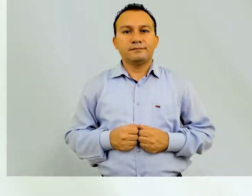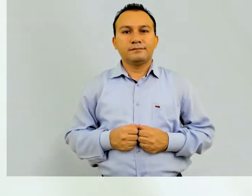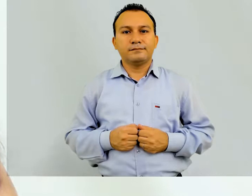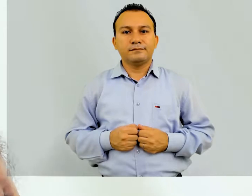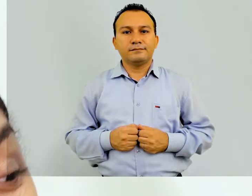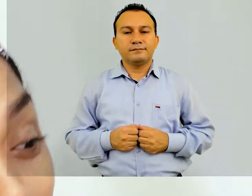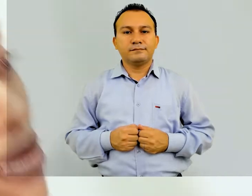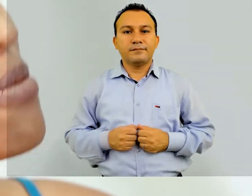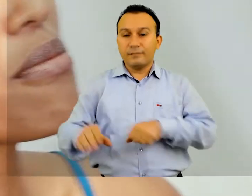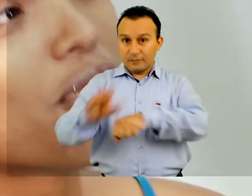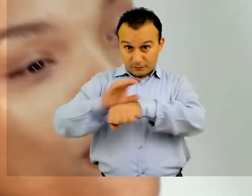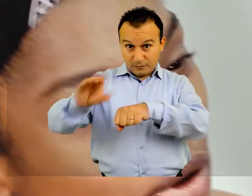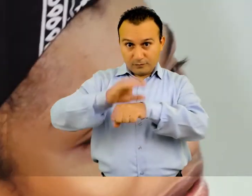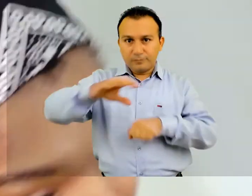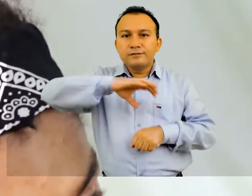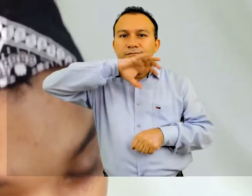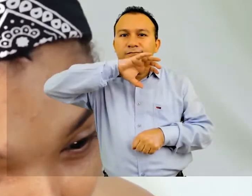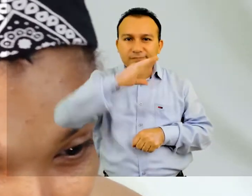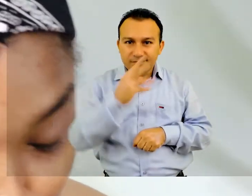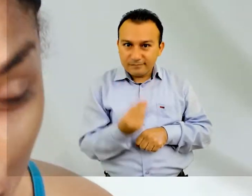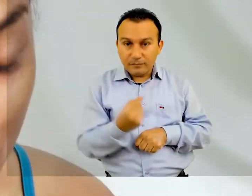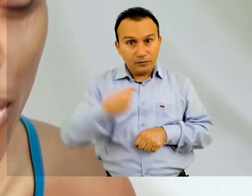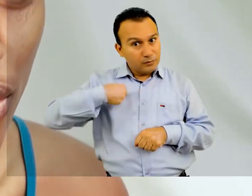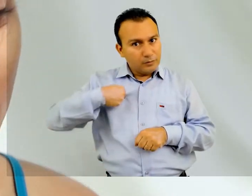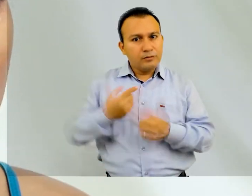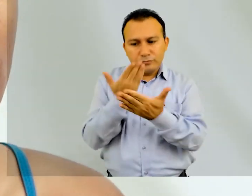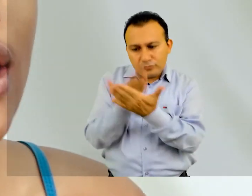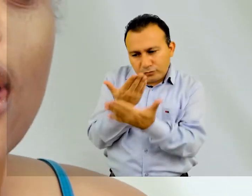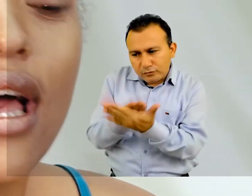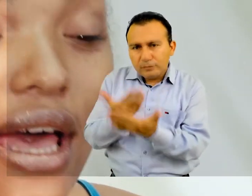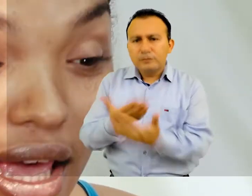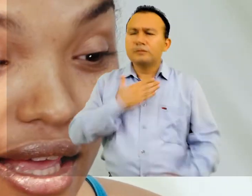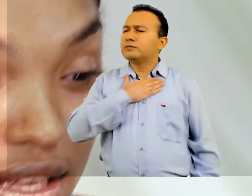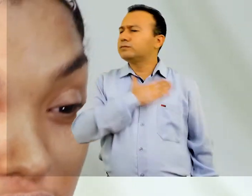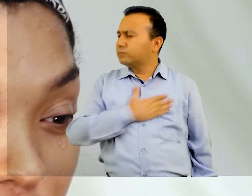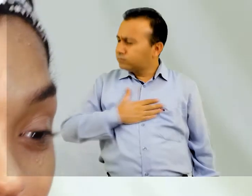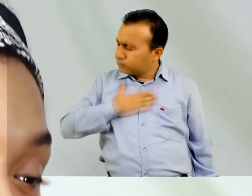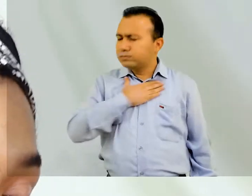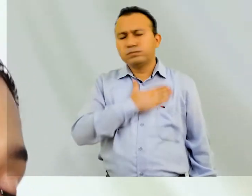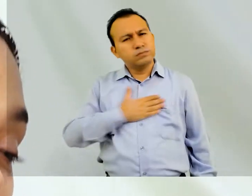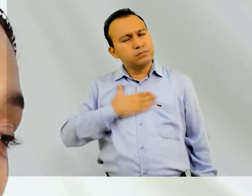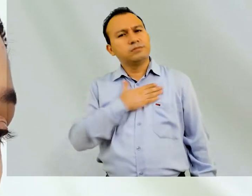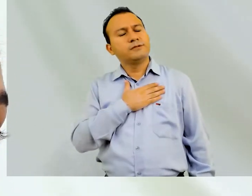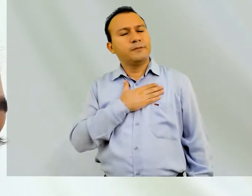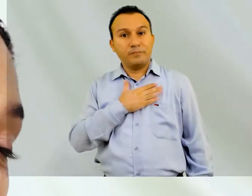porque eu gosto muito do que eu faço, eu gosto muito de